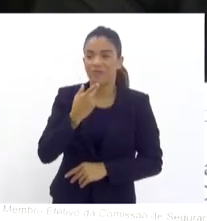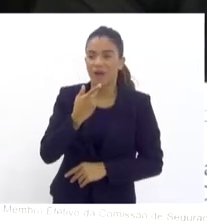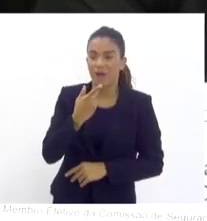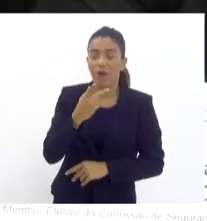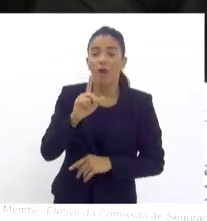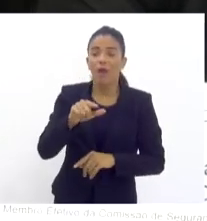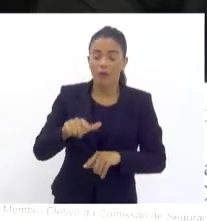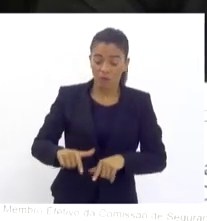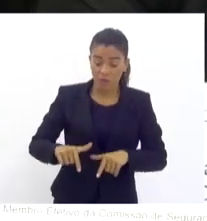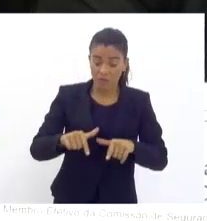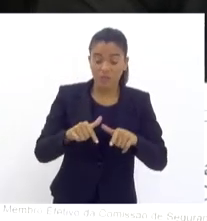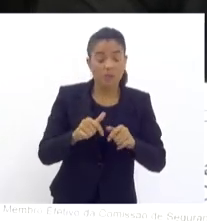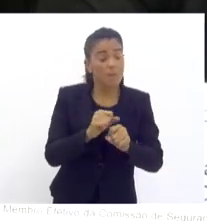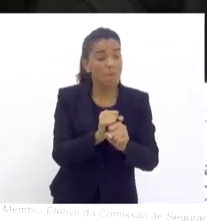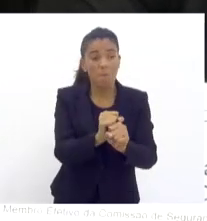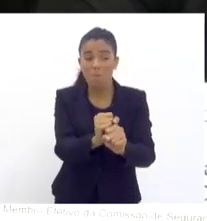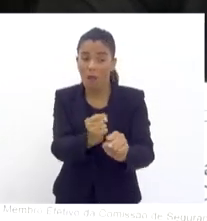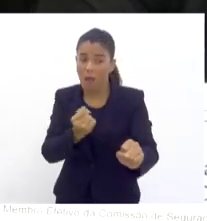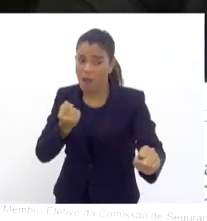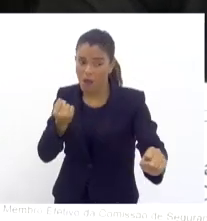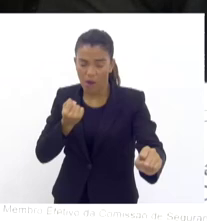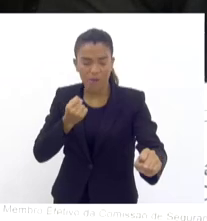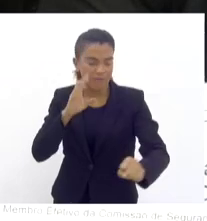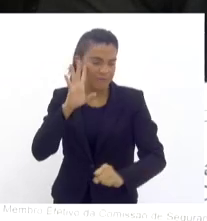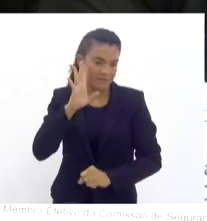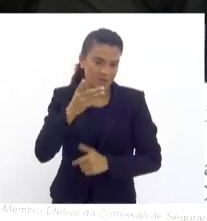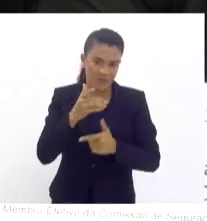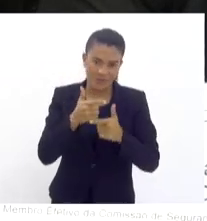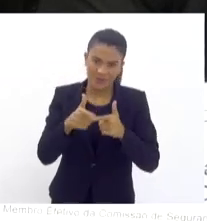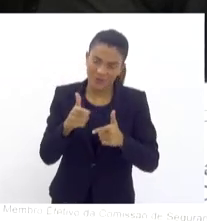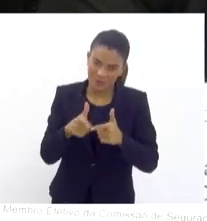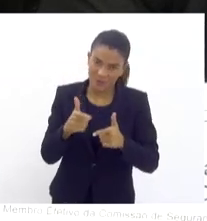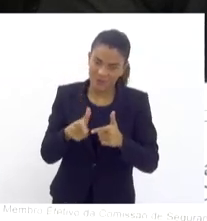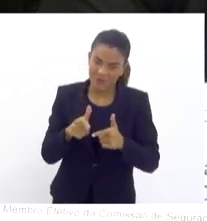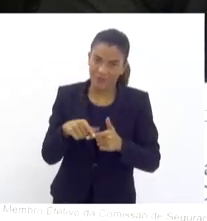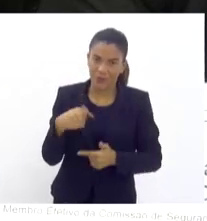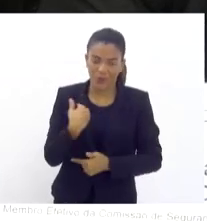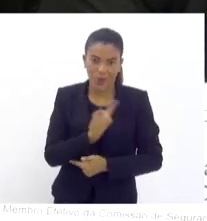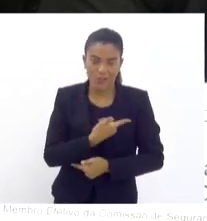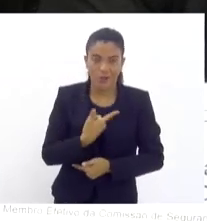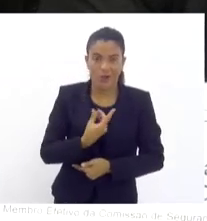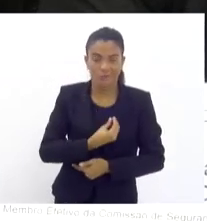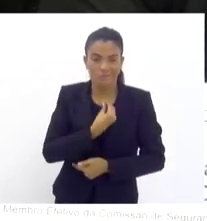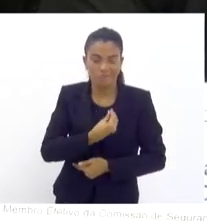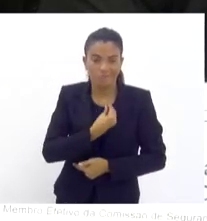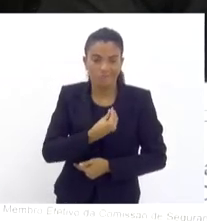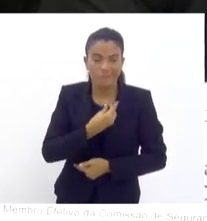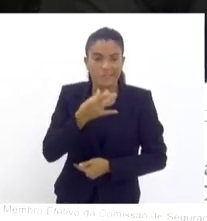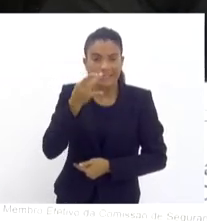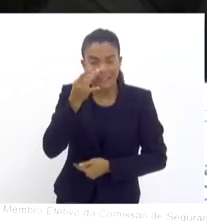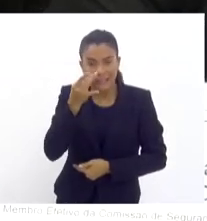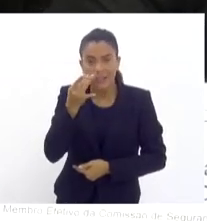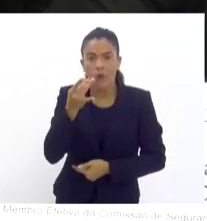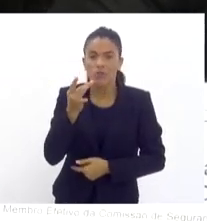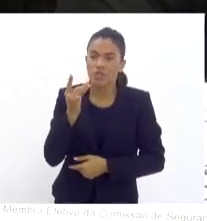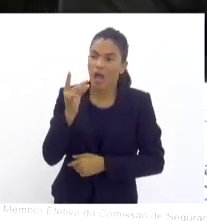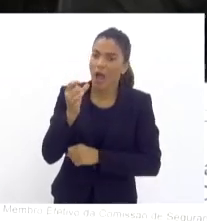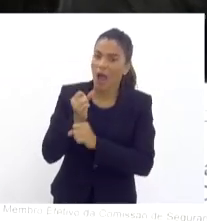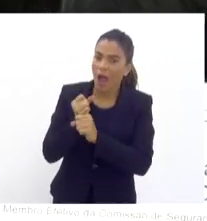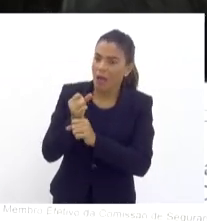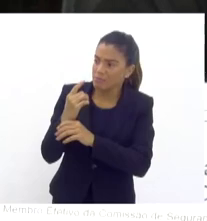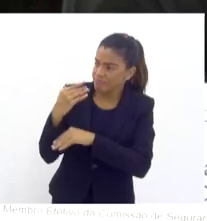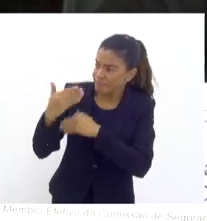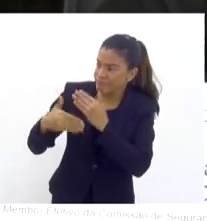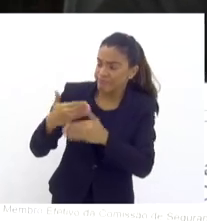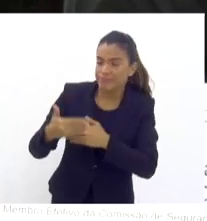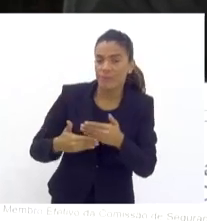ação macro para resolver esse problema que nós estamos vivenciando nesses últimos dias no Rio de Janeiro,